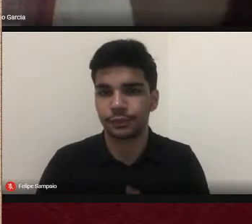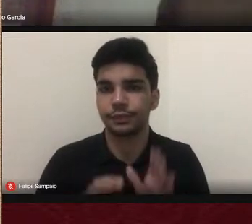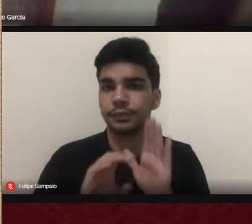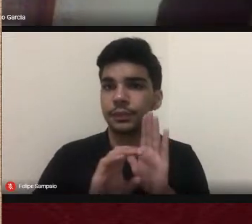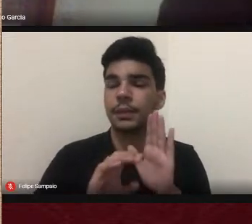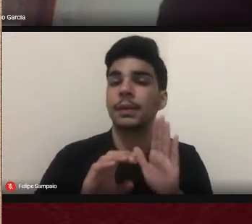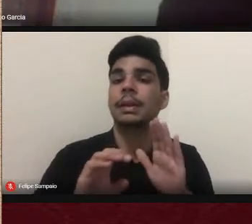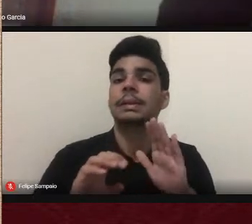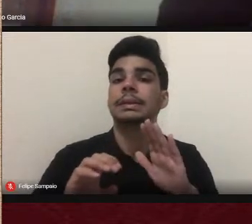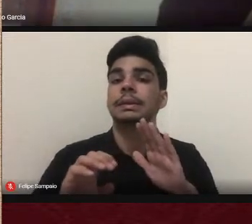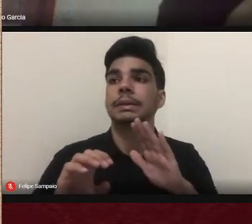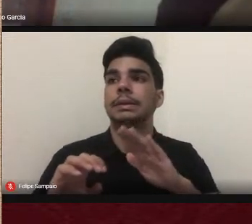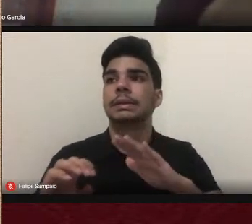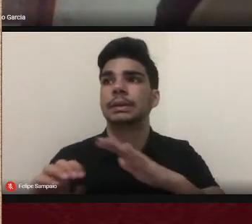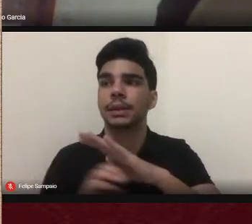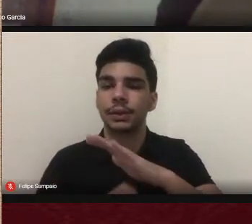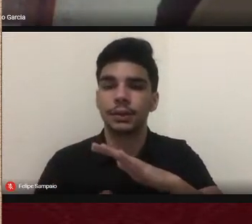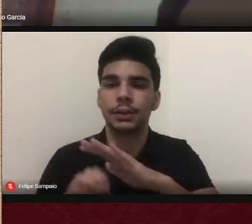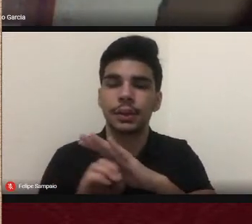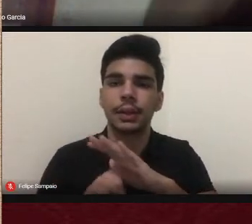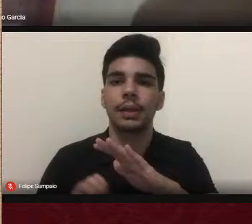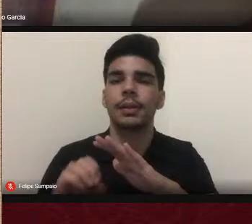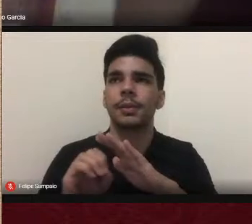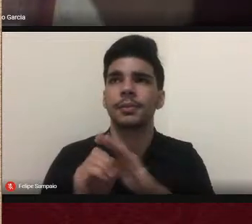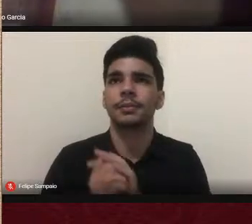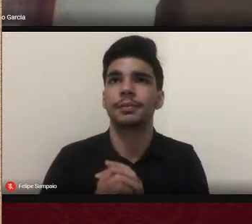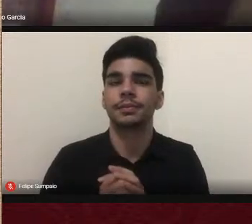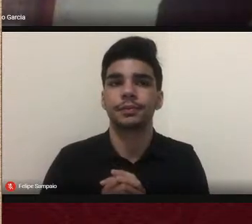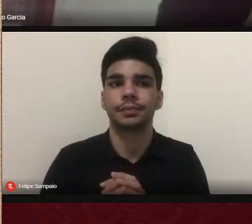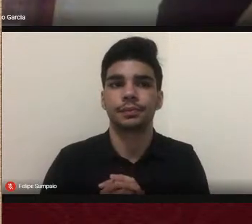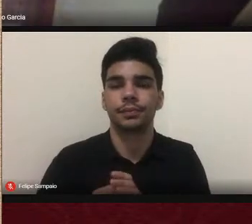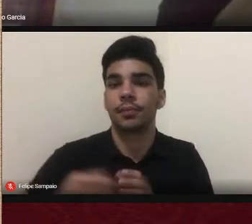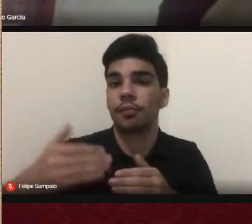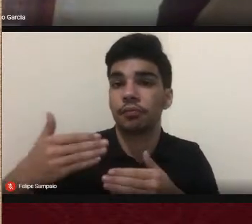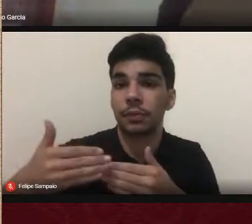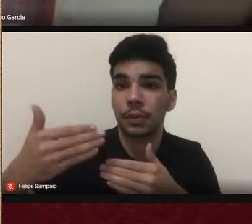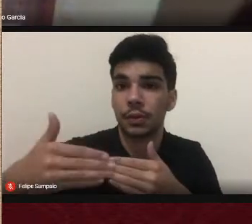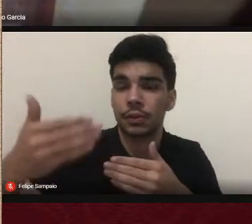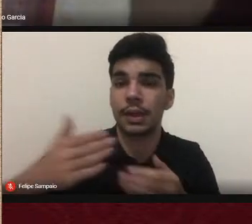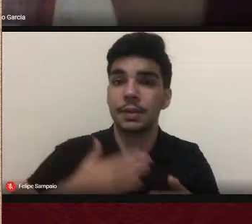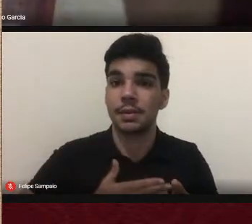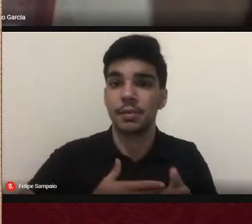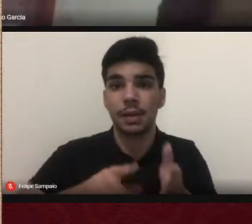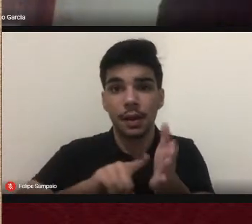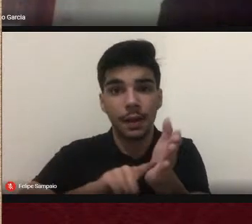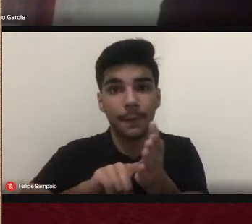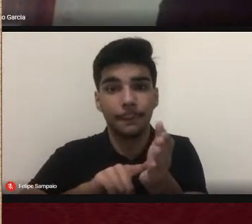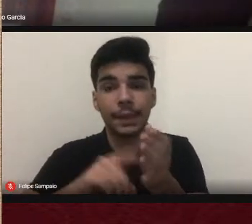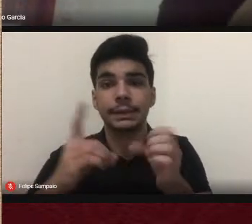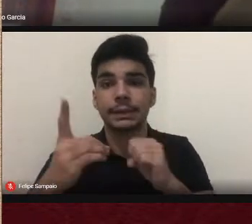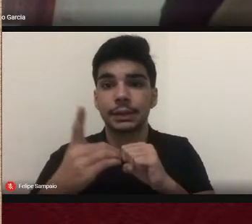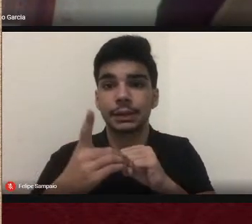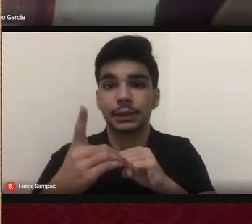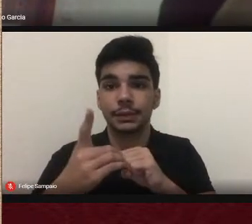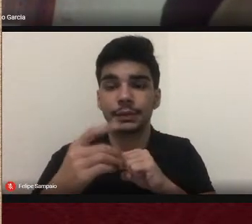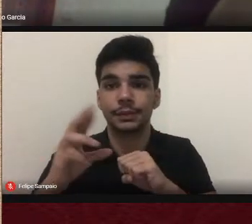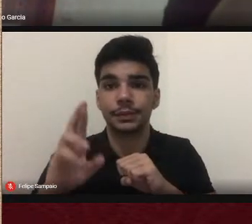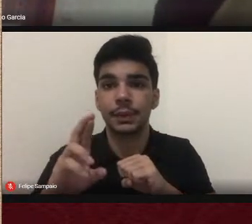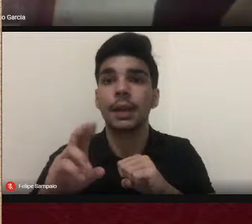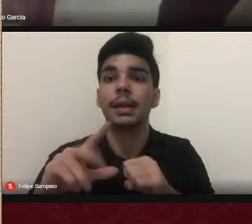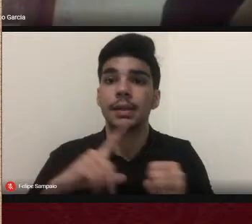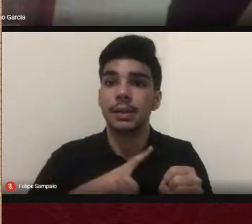resultado da minha pesquisa de mestrado e a continuidade da minha pesquisa no meu doutorado tem sido feita também na UFGD